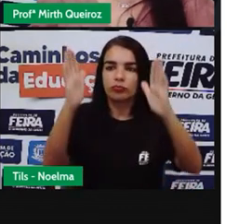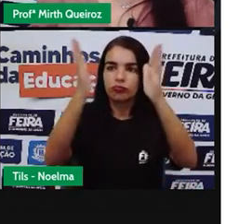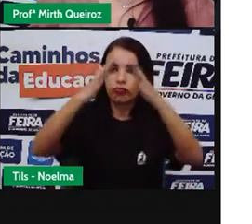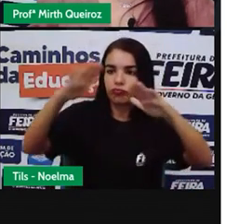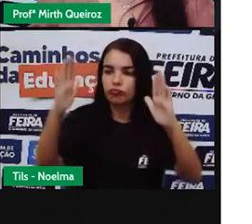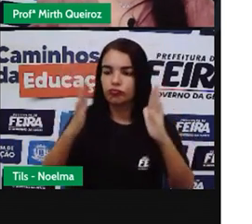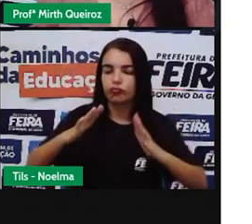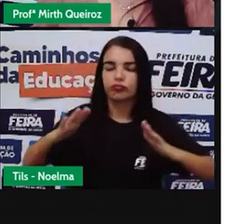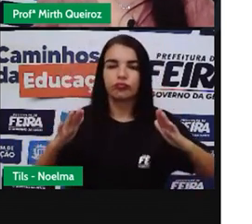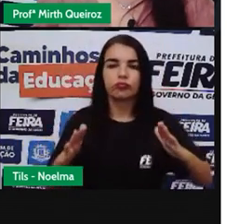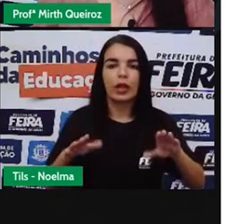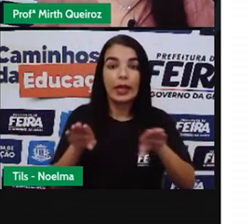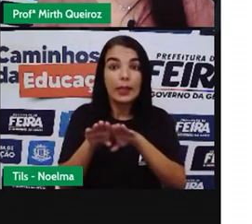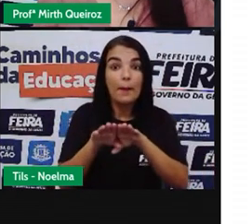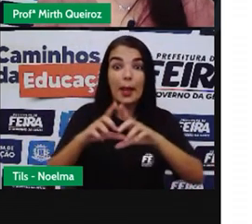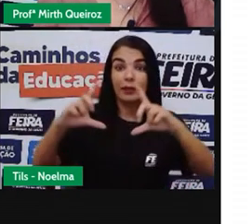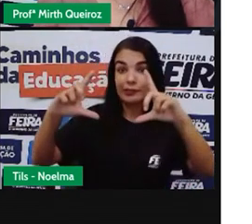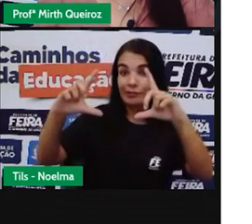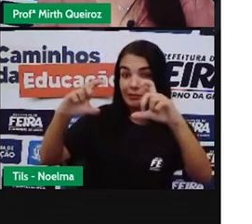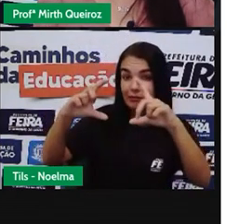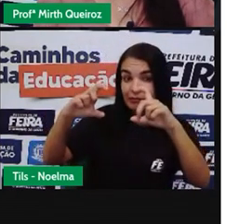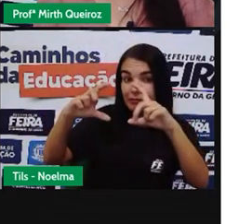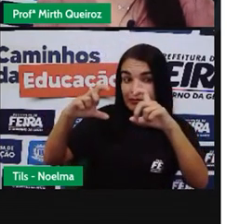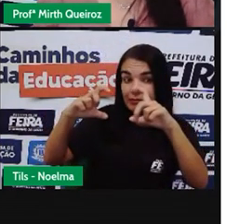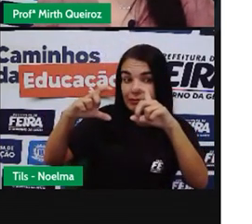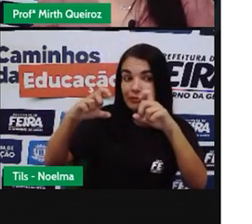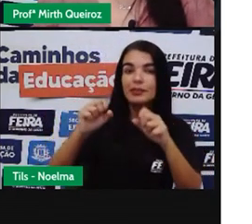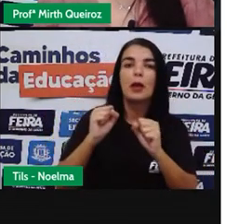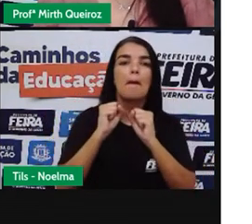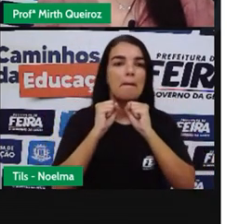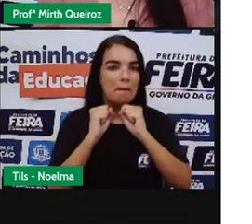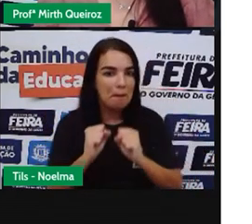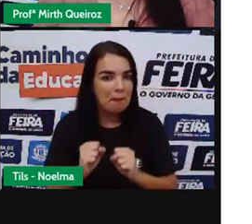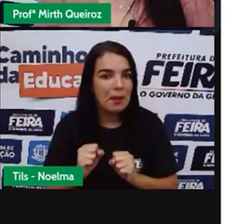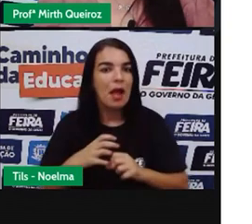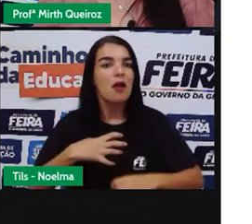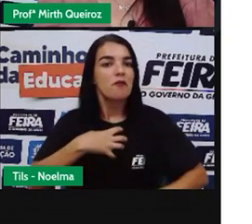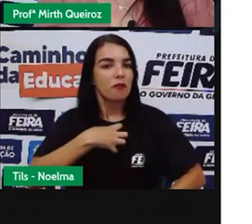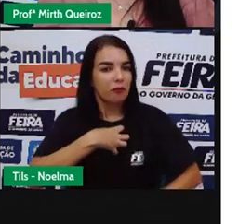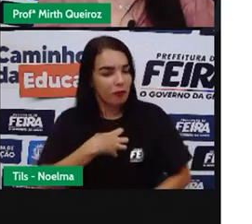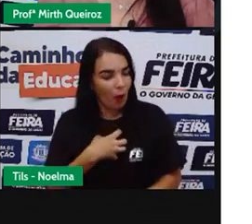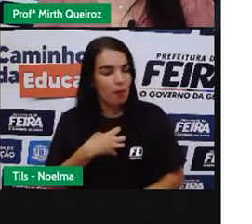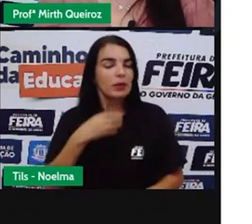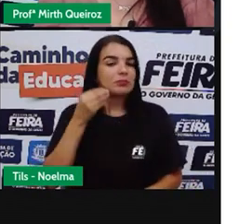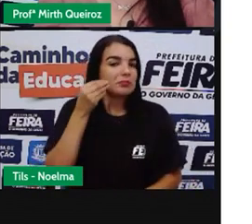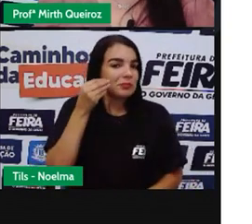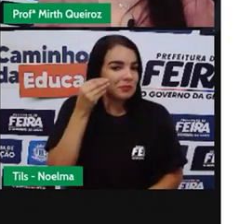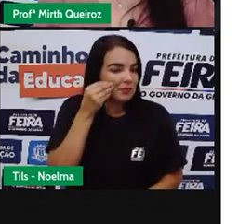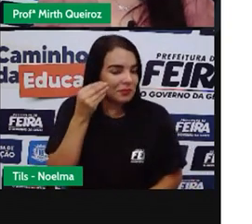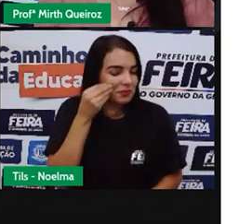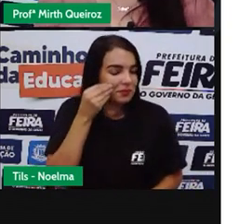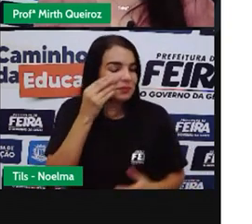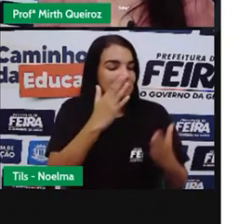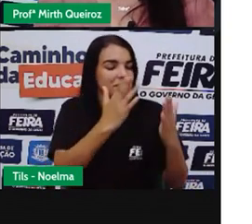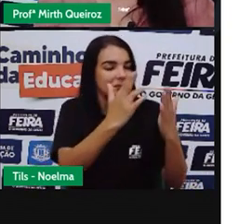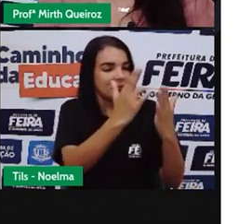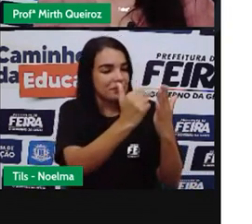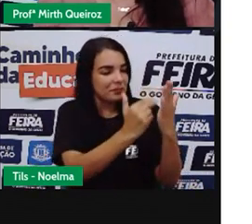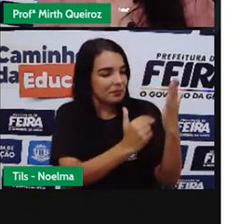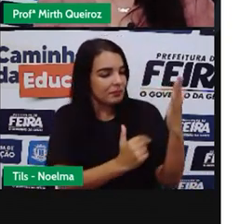E a própria Fotografia Também É uma forma De representar A natureza E é uma forma